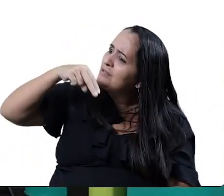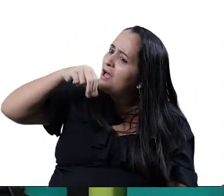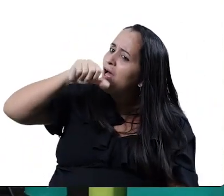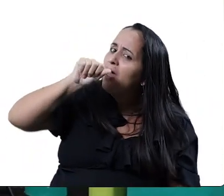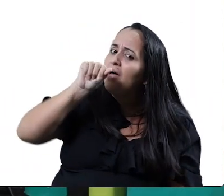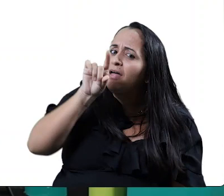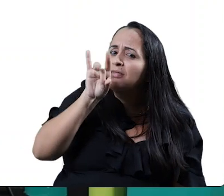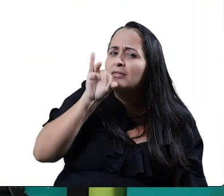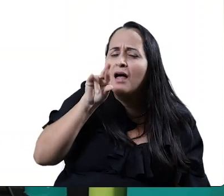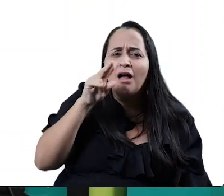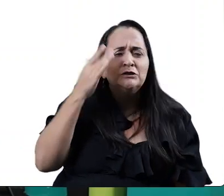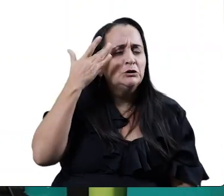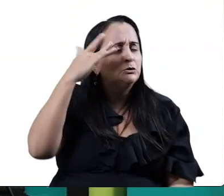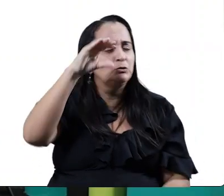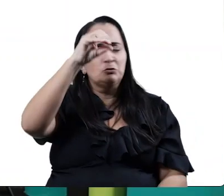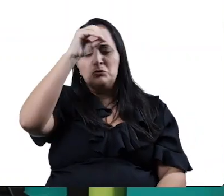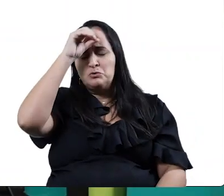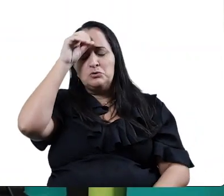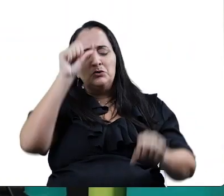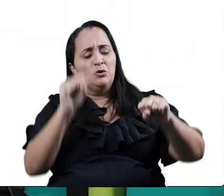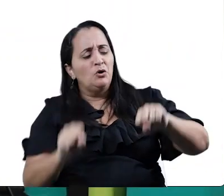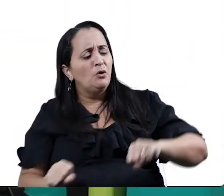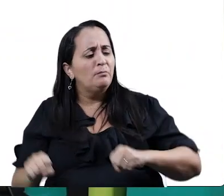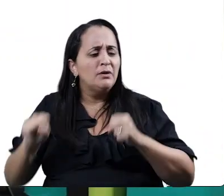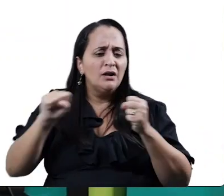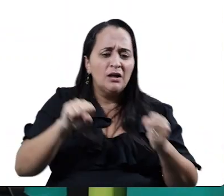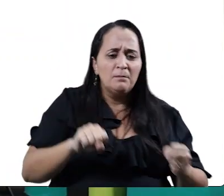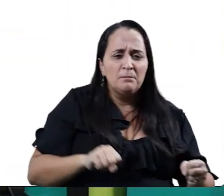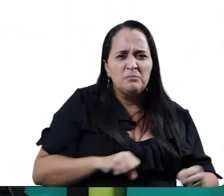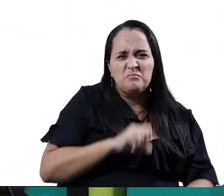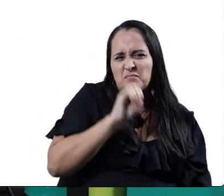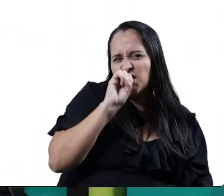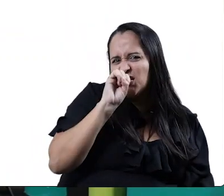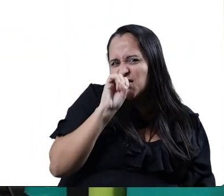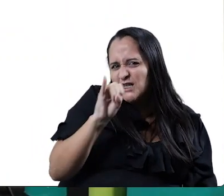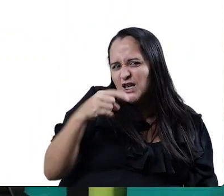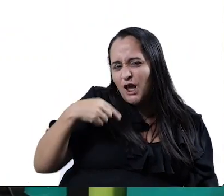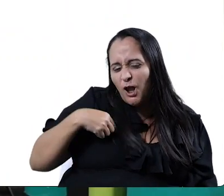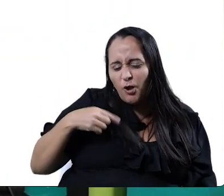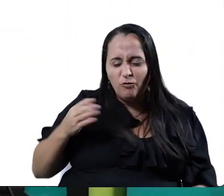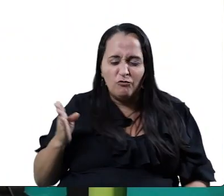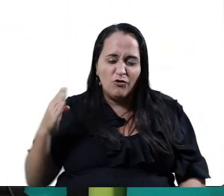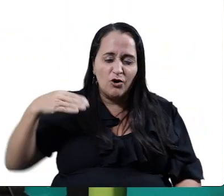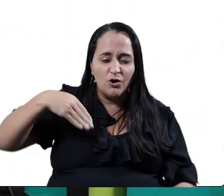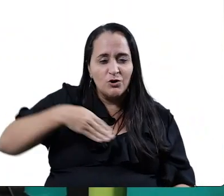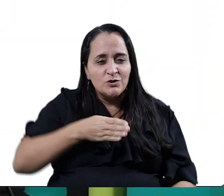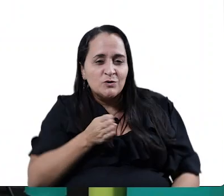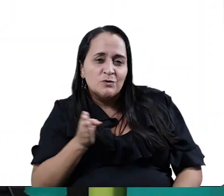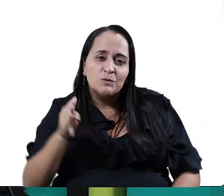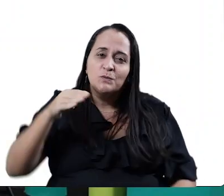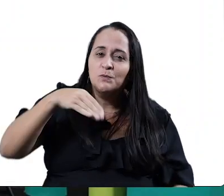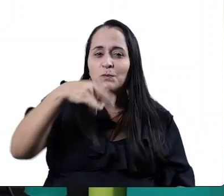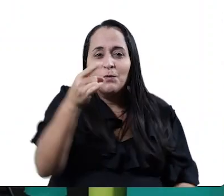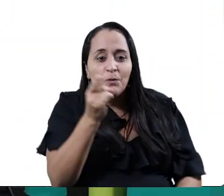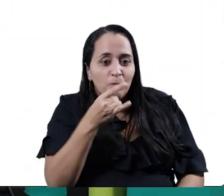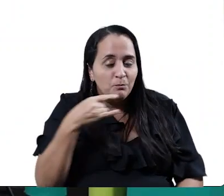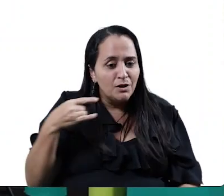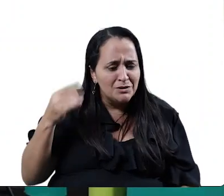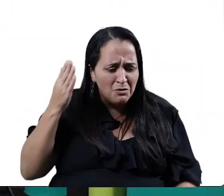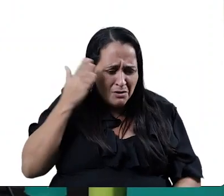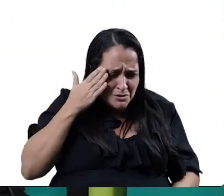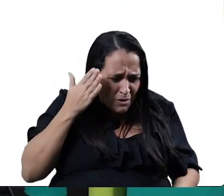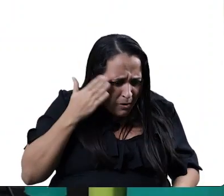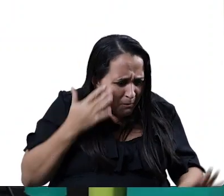soube remar. Se eu fosse um peixinho e soubesse